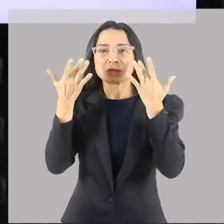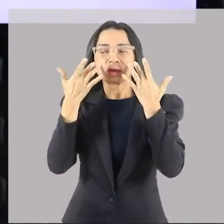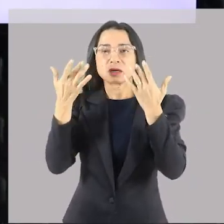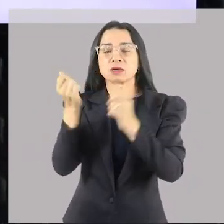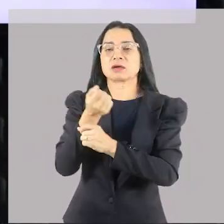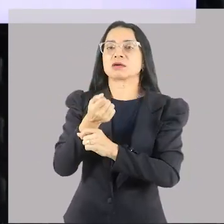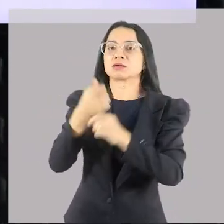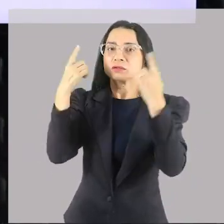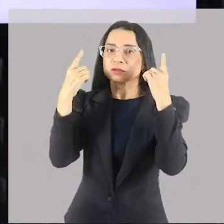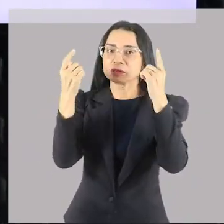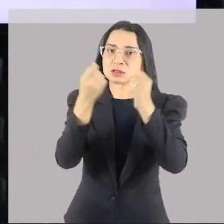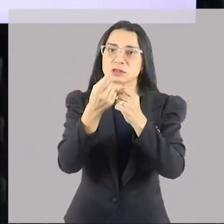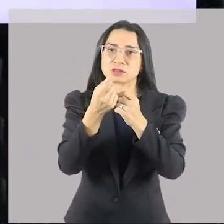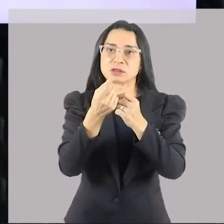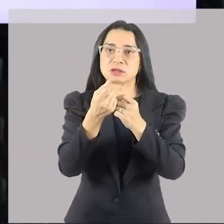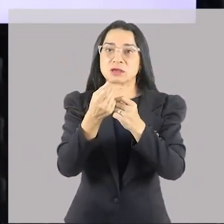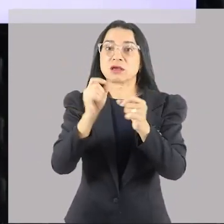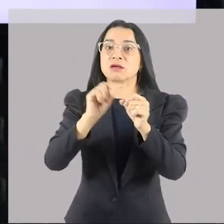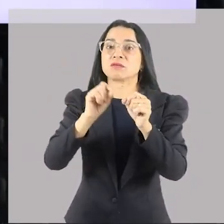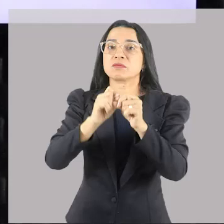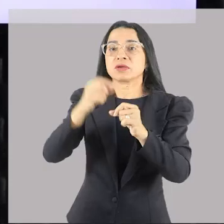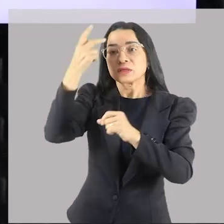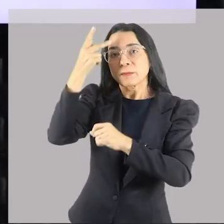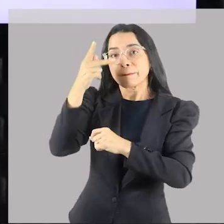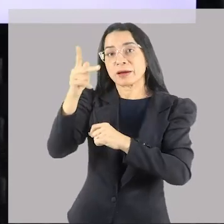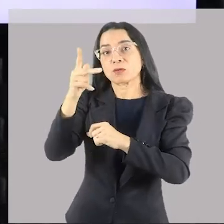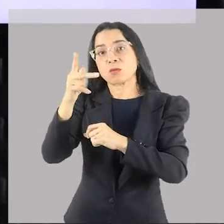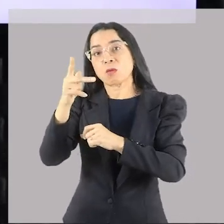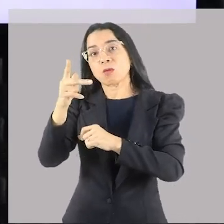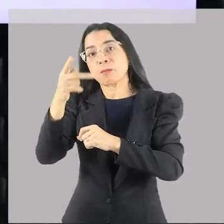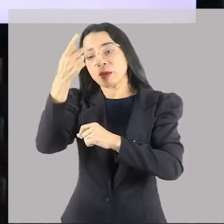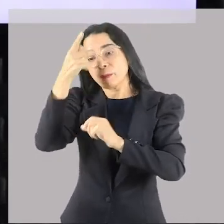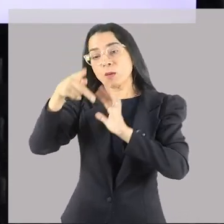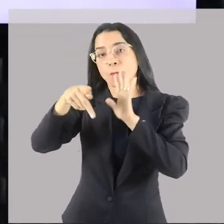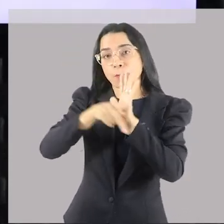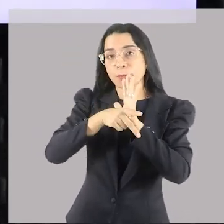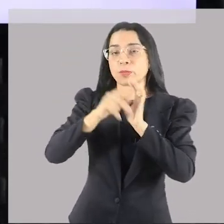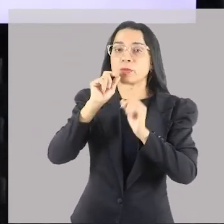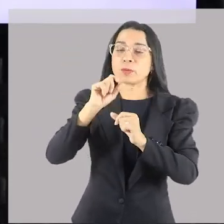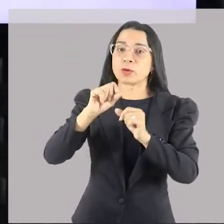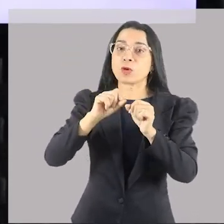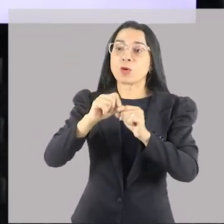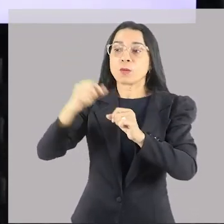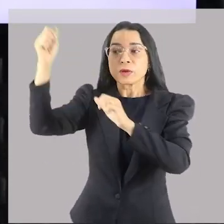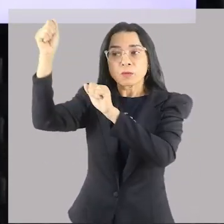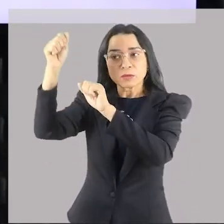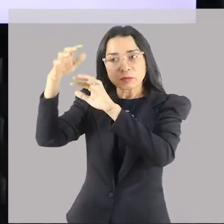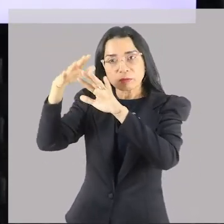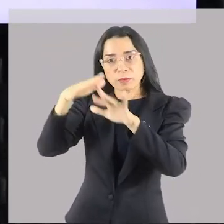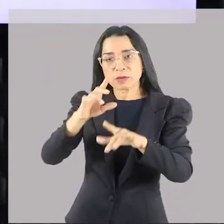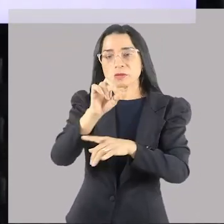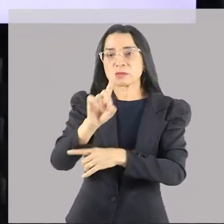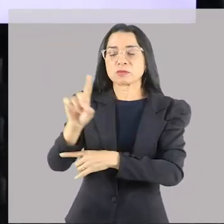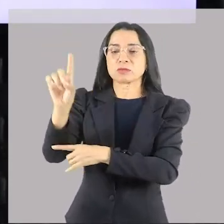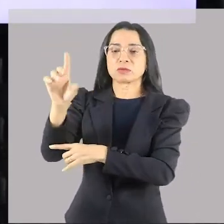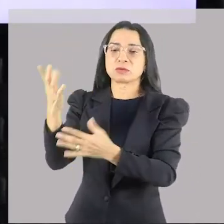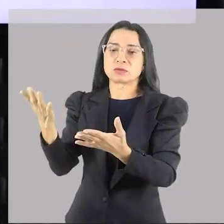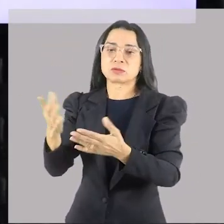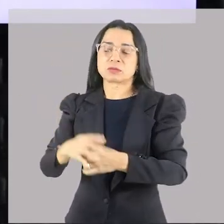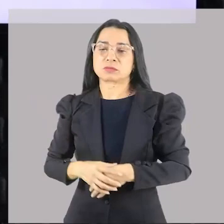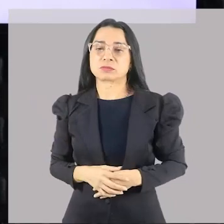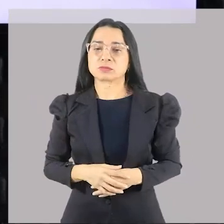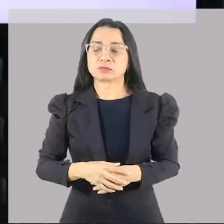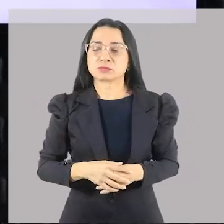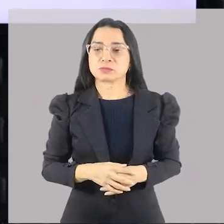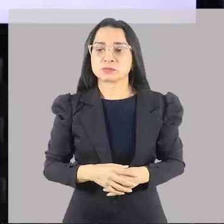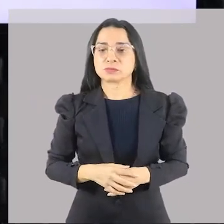bênção divina dos deuses e assim por diante. Certo? Estou tendo um pouco o irônico. A simetria entre o pórtico de entrada e o de sumo. Professor,